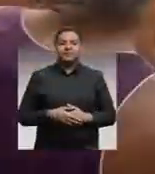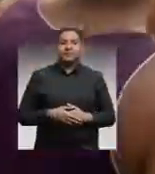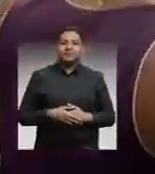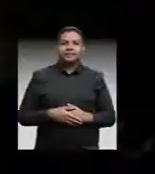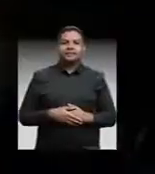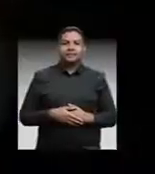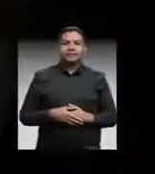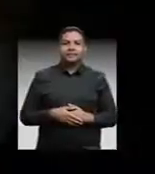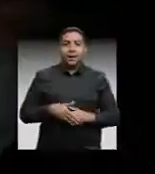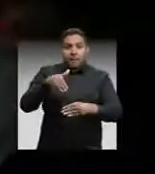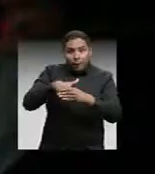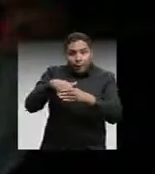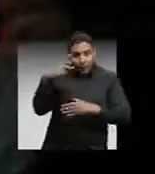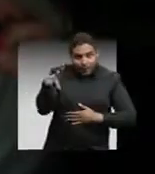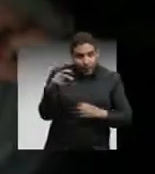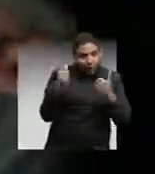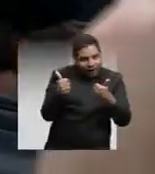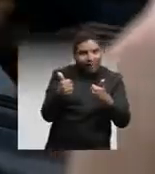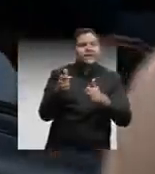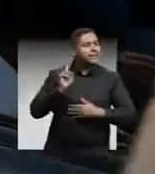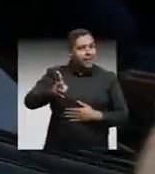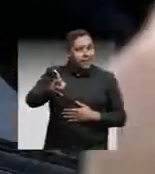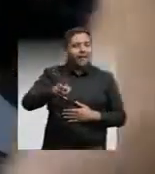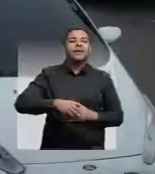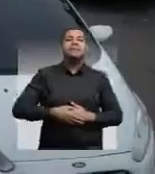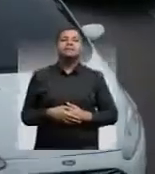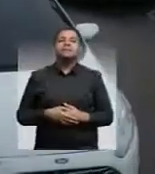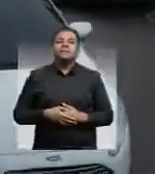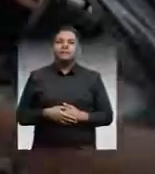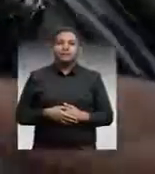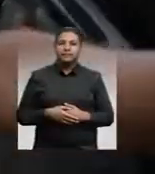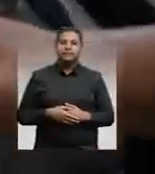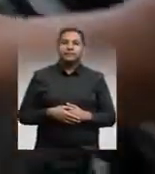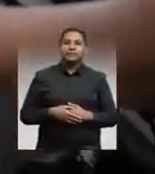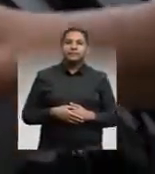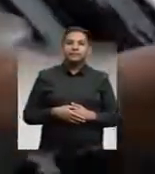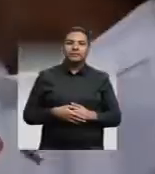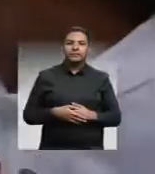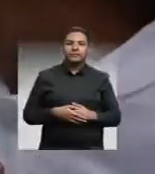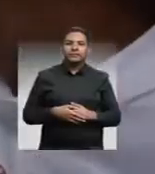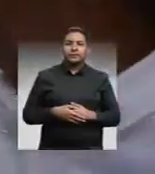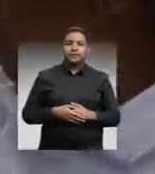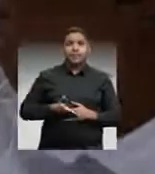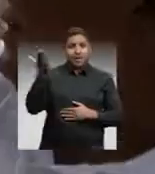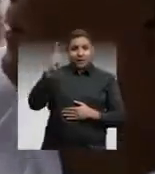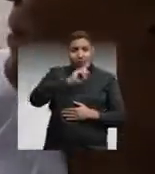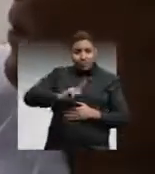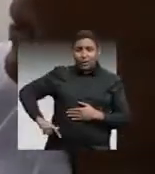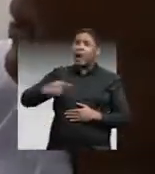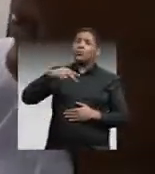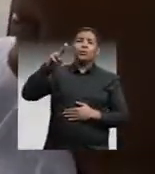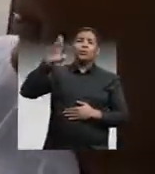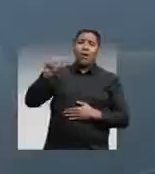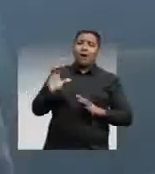hoje... Não vota seu, viu? Sempre. Vieram de Amazonino, da sua cabeça e do seu coração. Quando você era governo, eu nunca